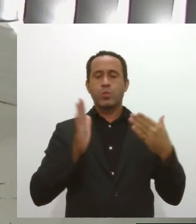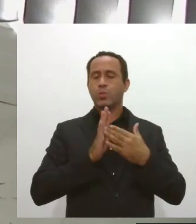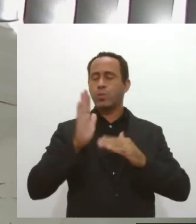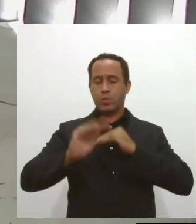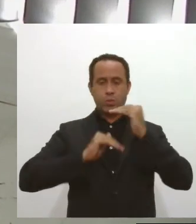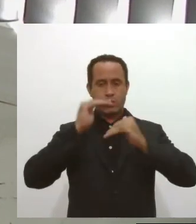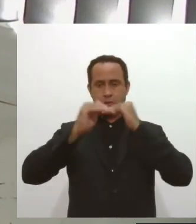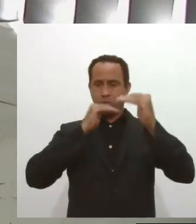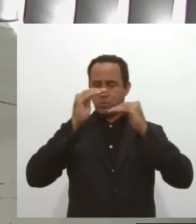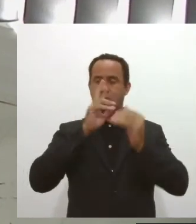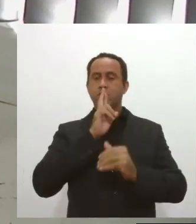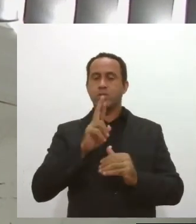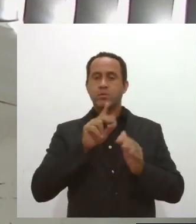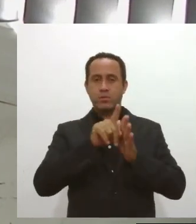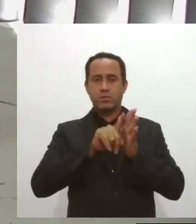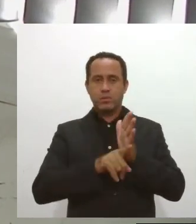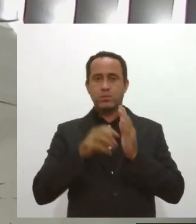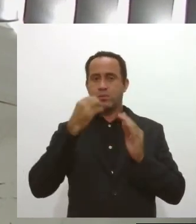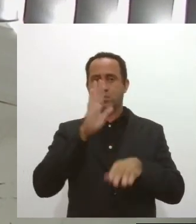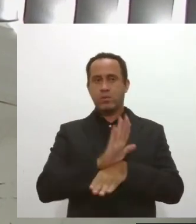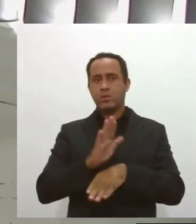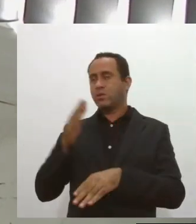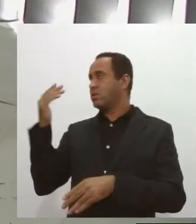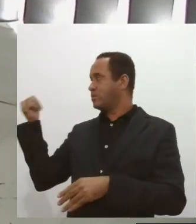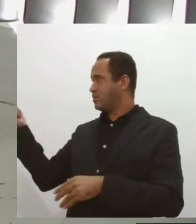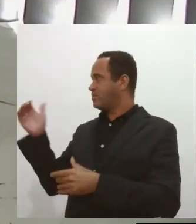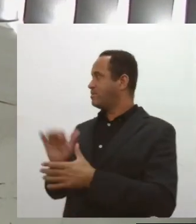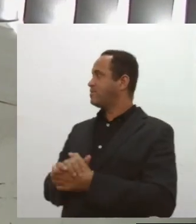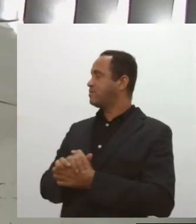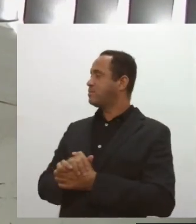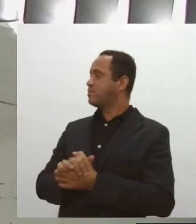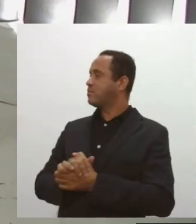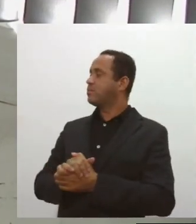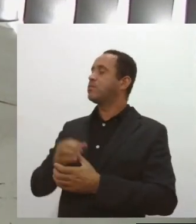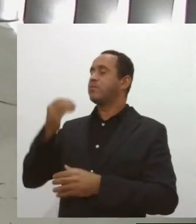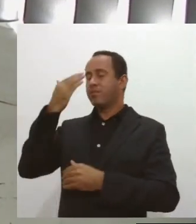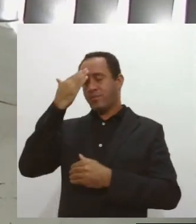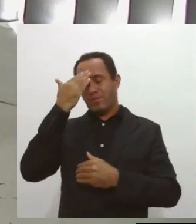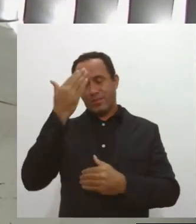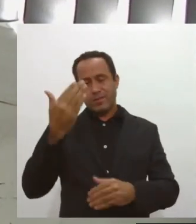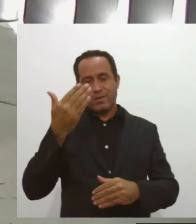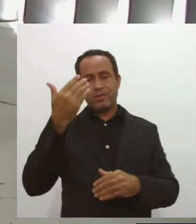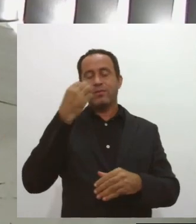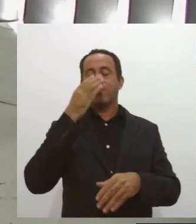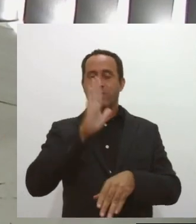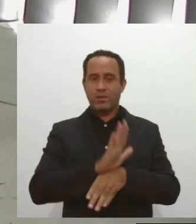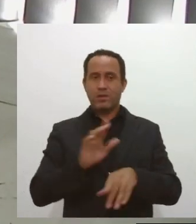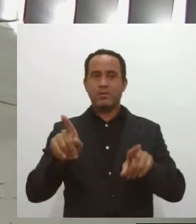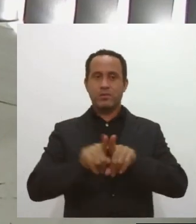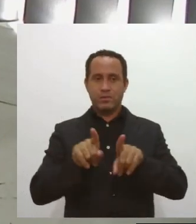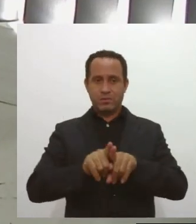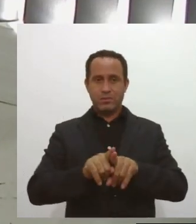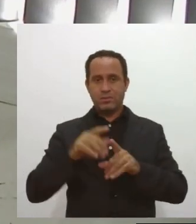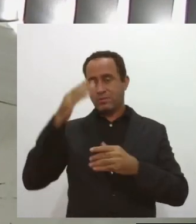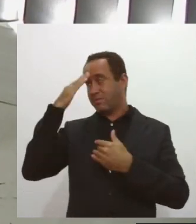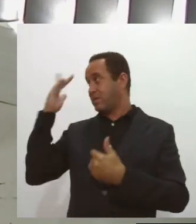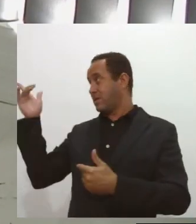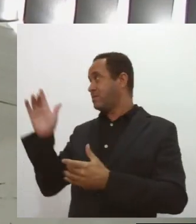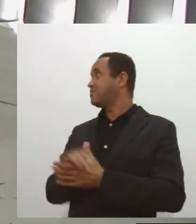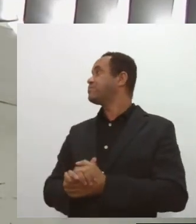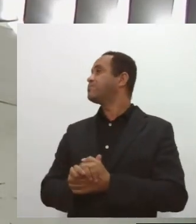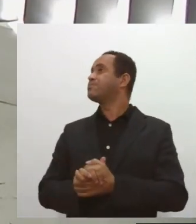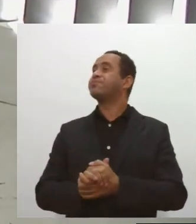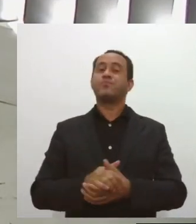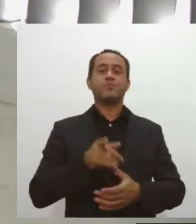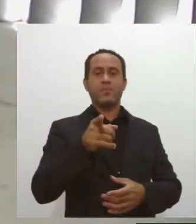dos resultados dos exames. Então, boa tarde para você. Muito boa tarde, nós que agradecemos também. Obrigada. E